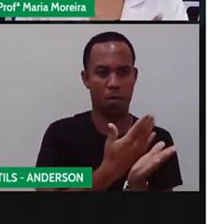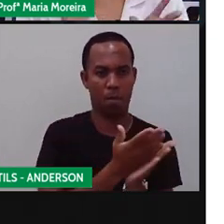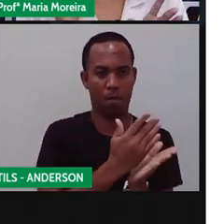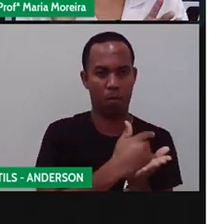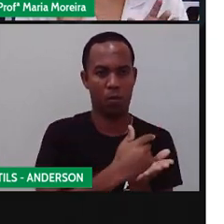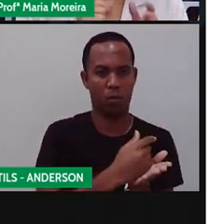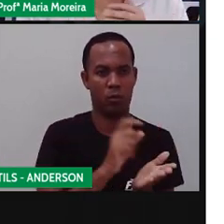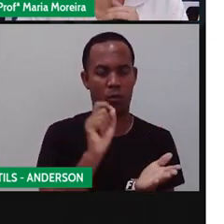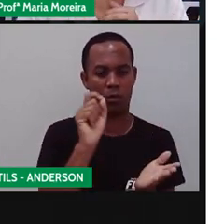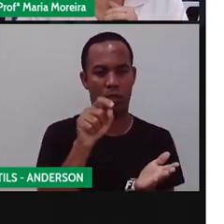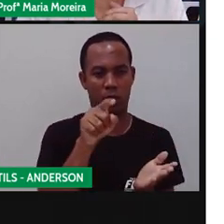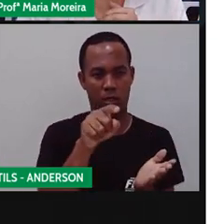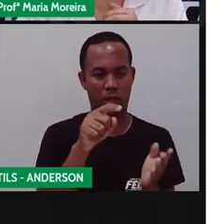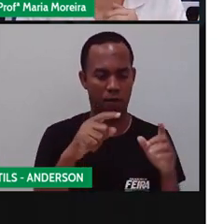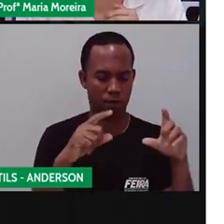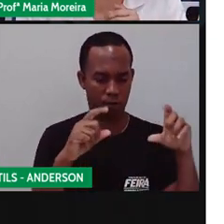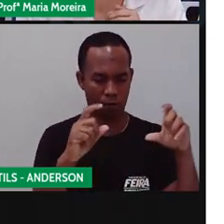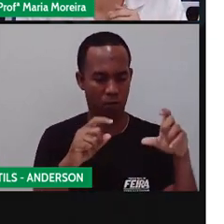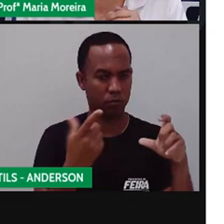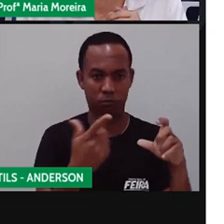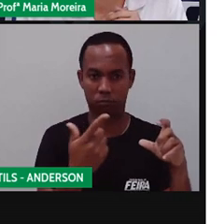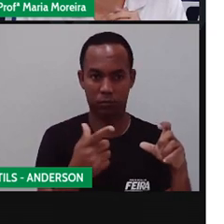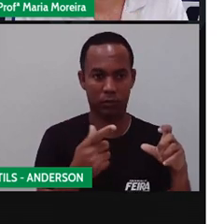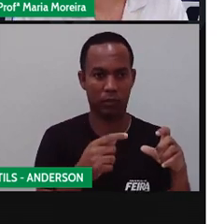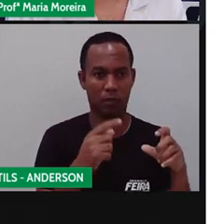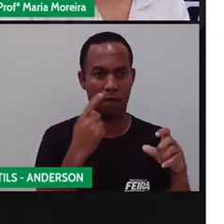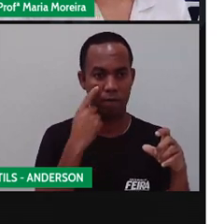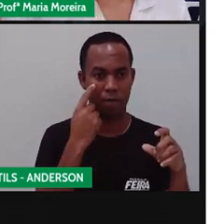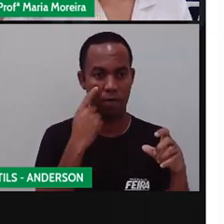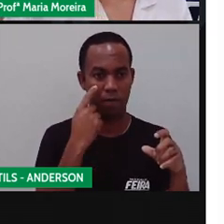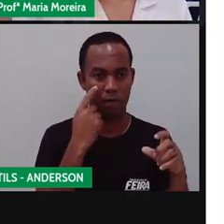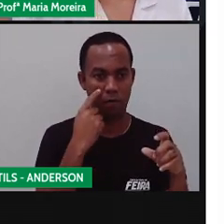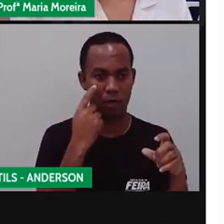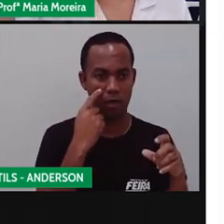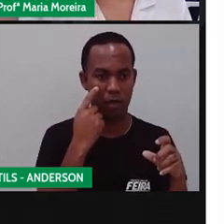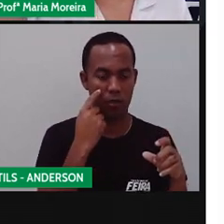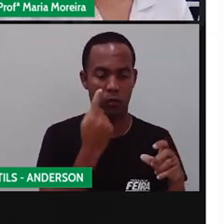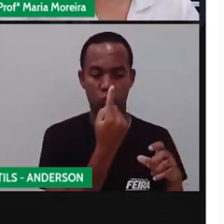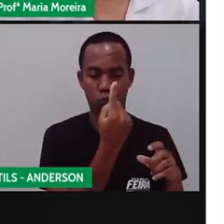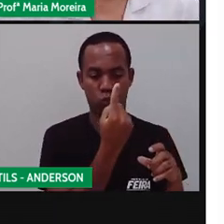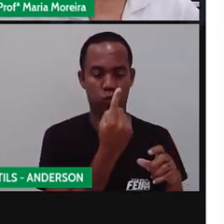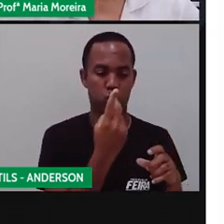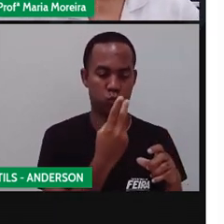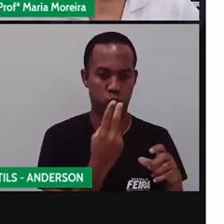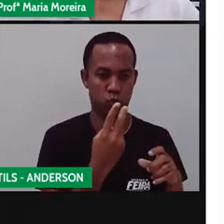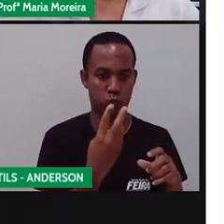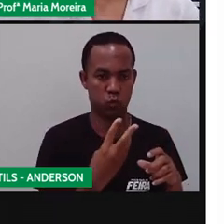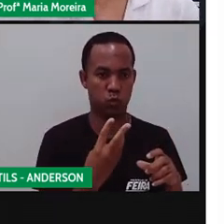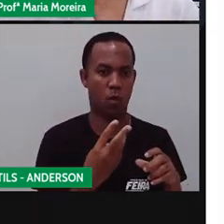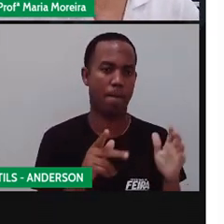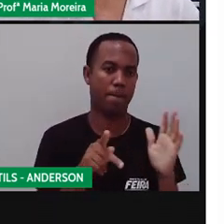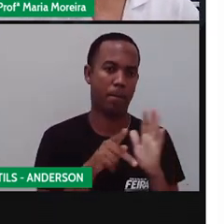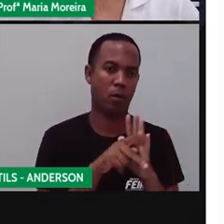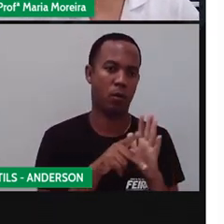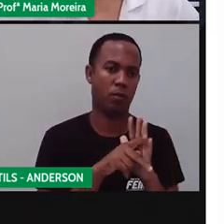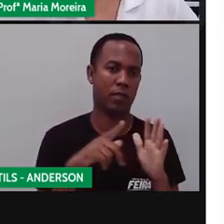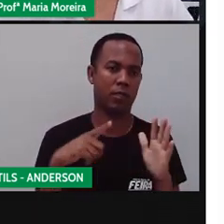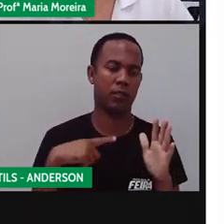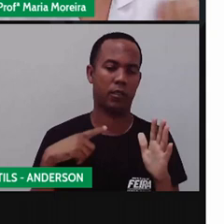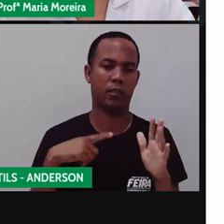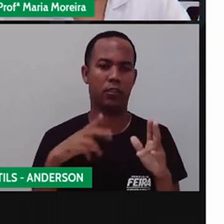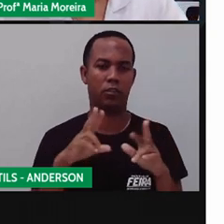E que naquela receita do bolo de aipim, vocês podem sim verificar as unidades de medidas não convencionais. Tem as